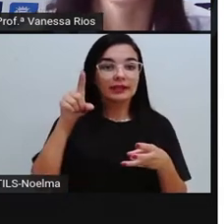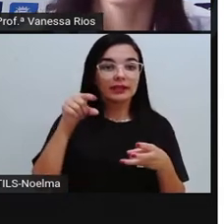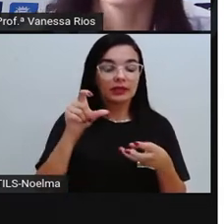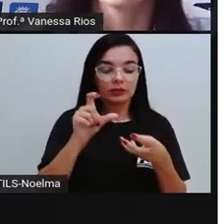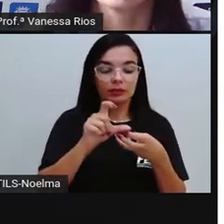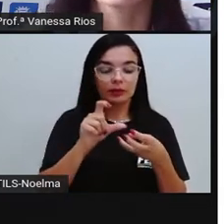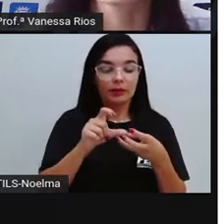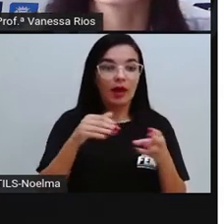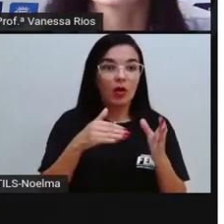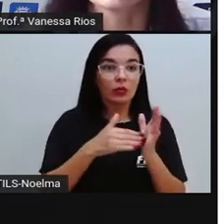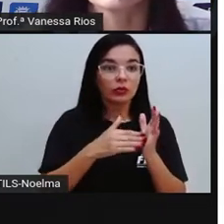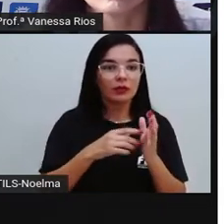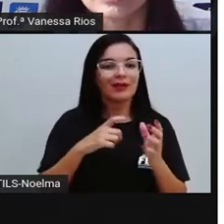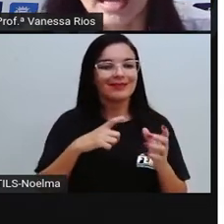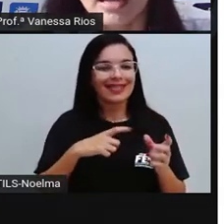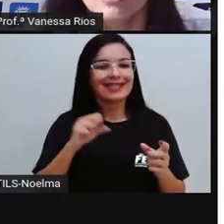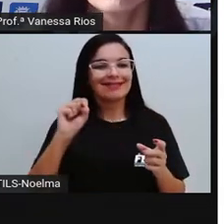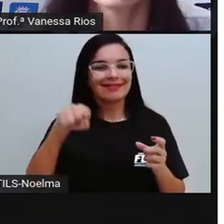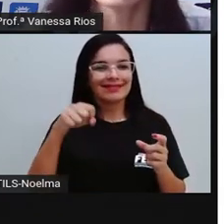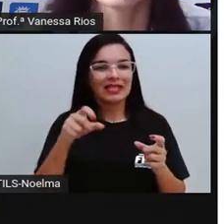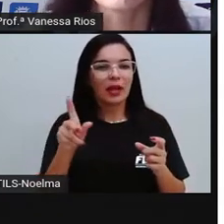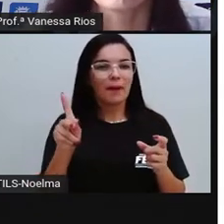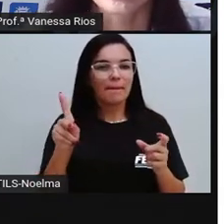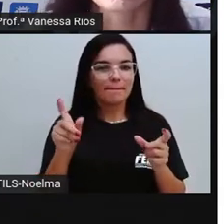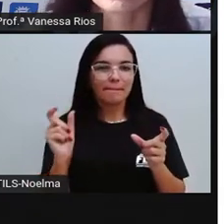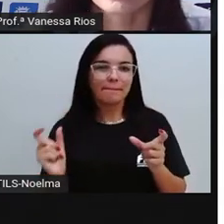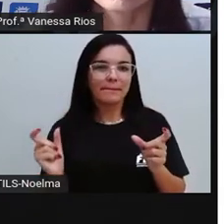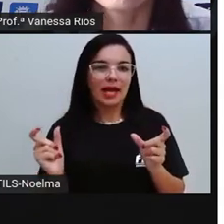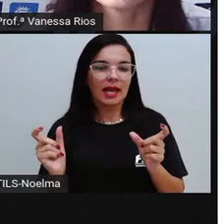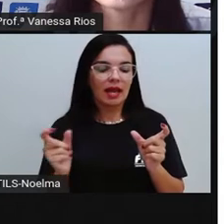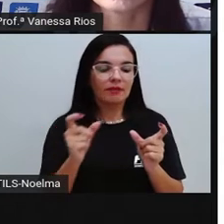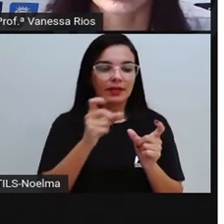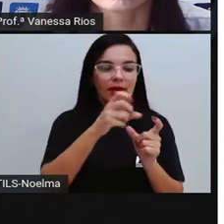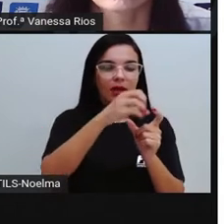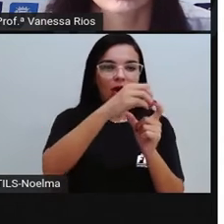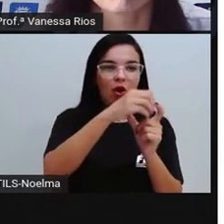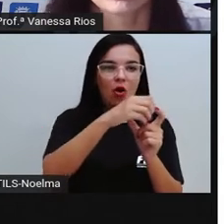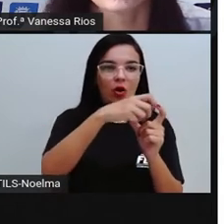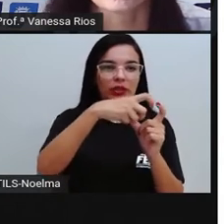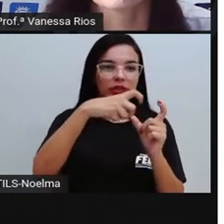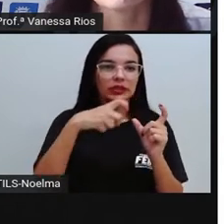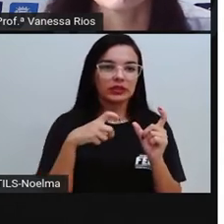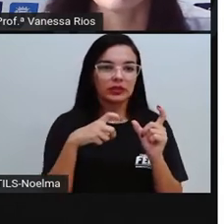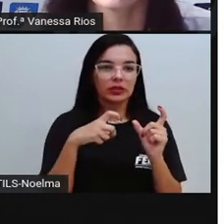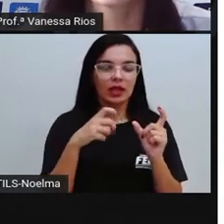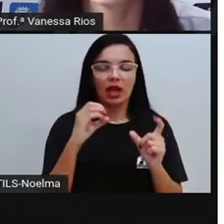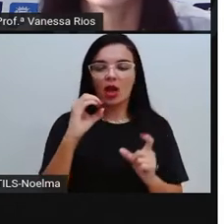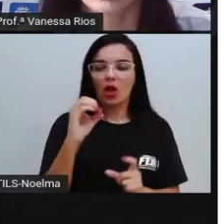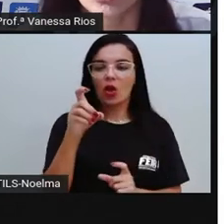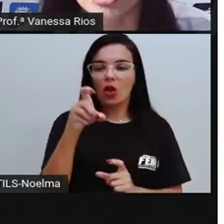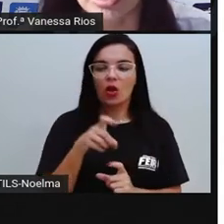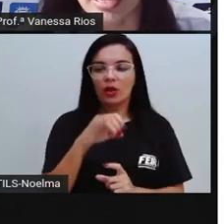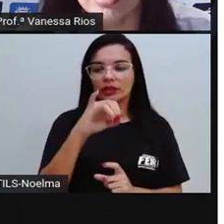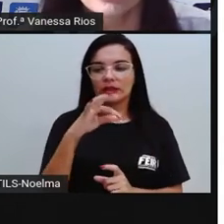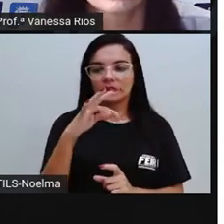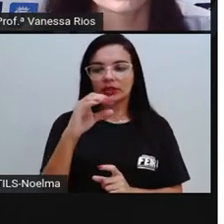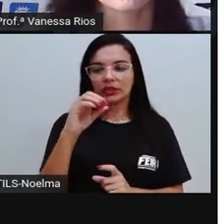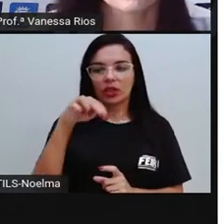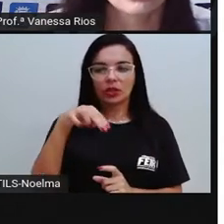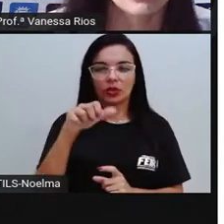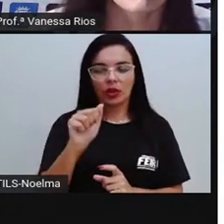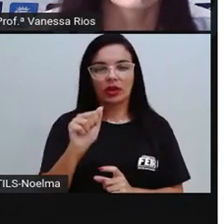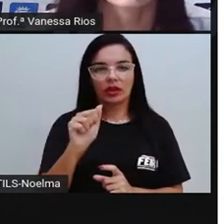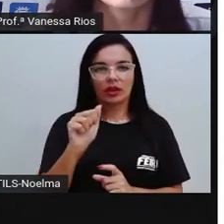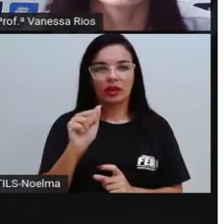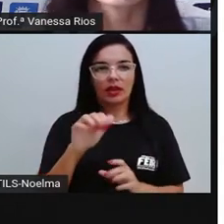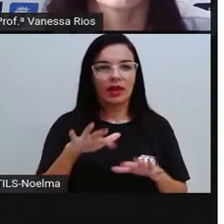palavra oxítona. Porque o acento indica justamente a sílaba tônica. E